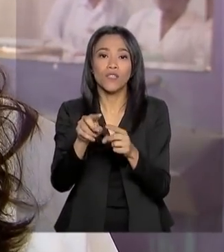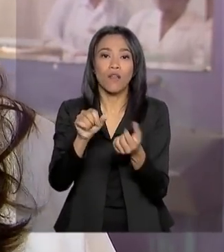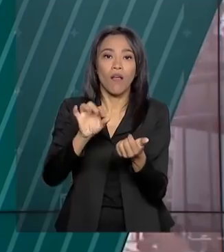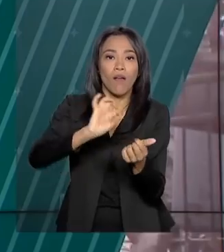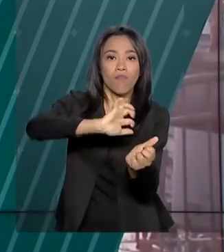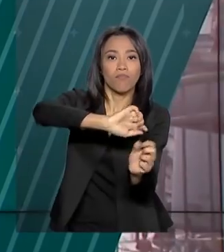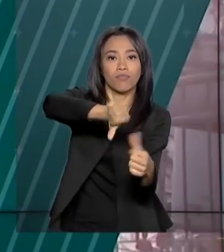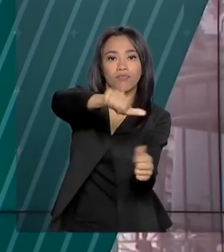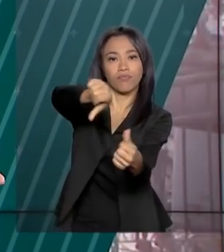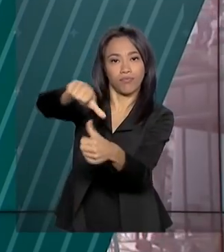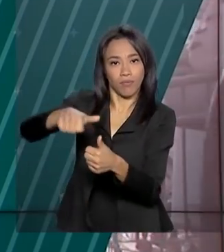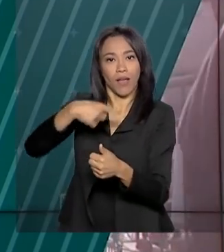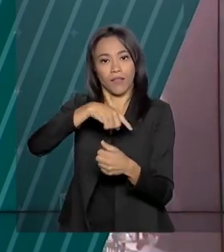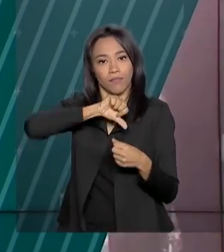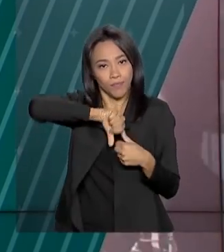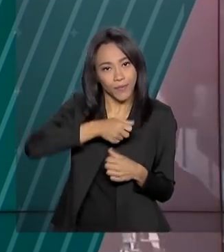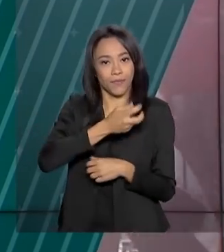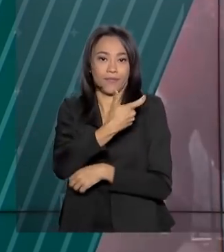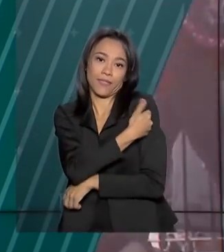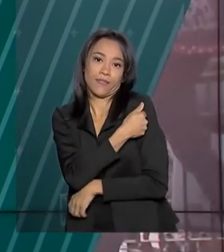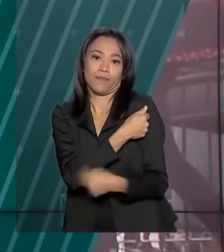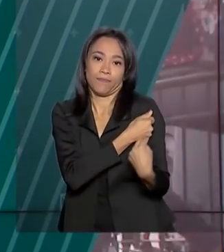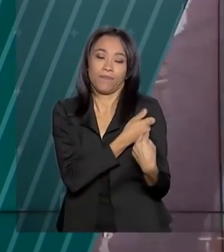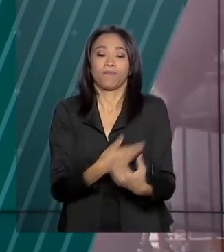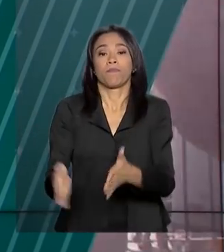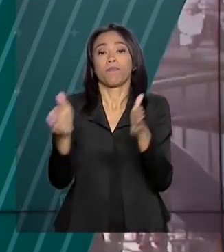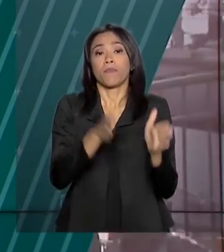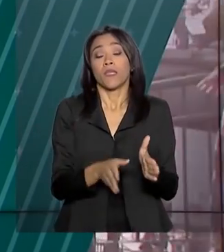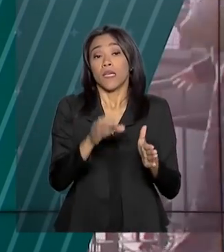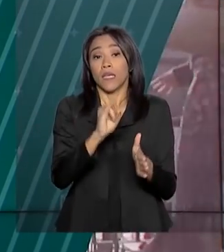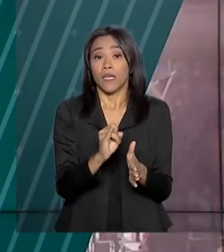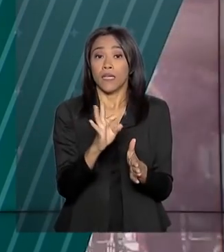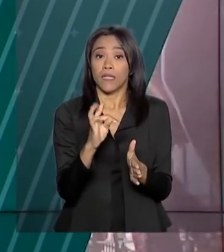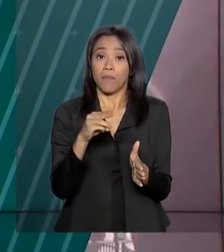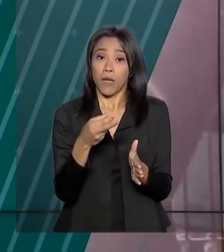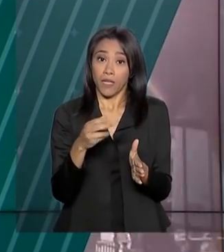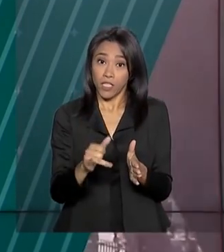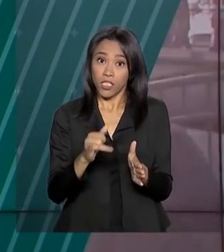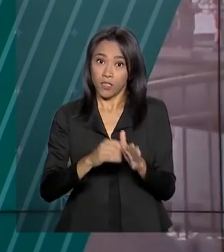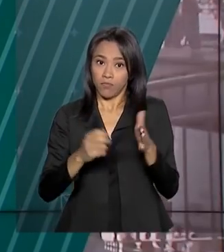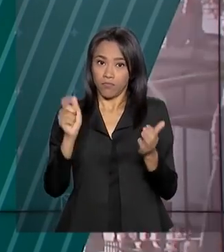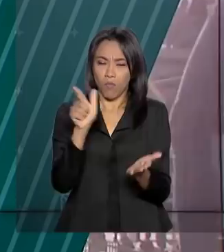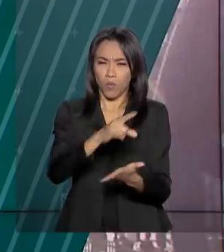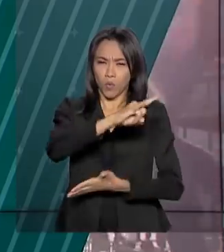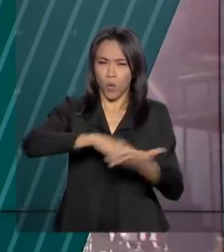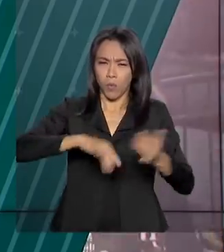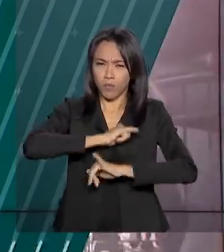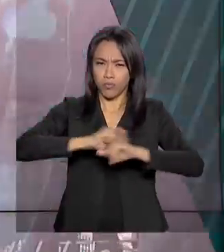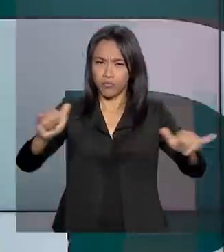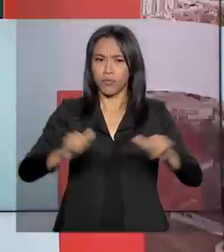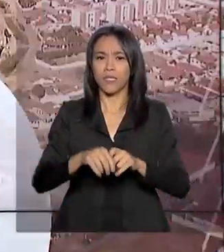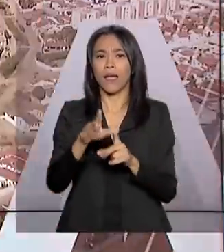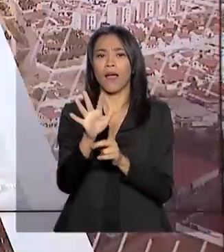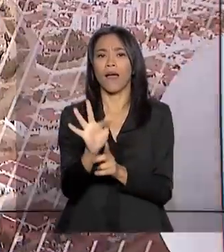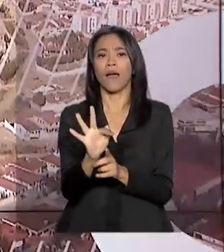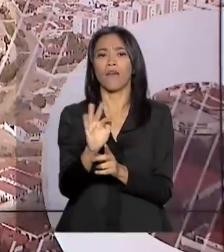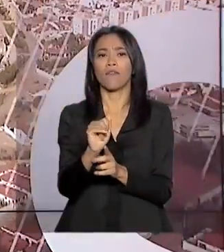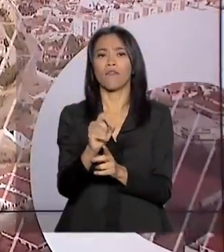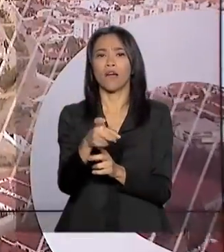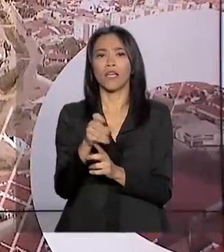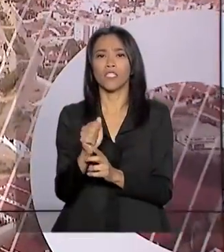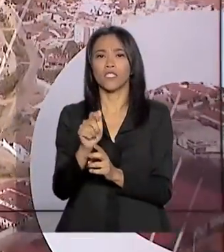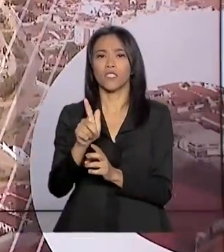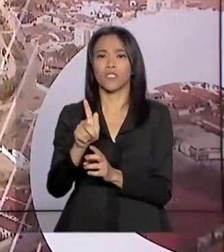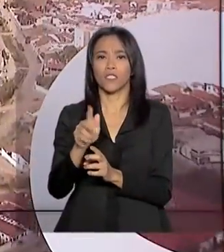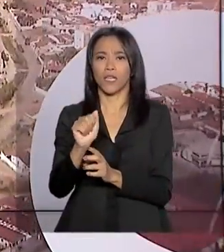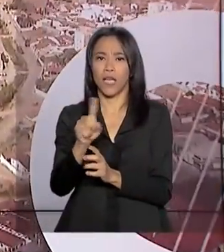vacina. O Itamaraty divulgou nota sobre o lançamento de centenas de foguetes da faixa de Gaza contra território israelense no fim